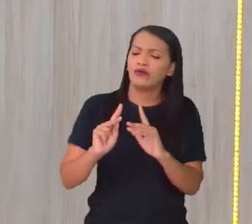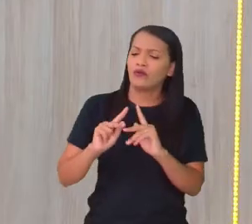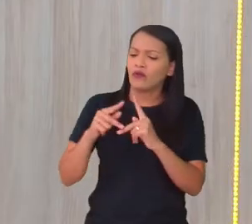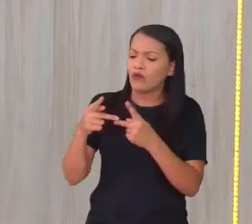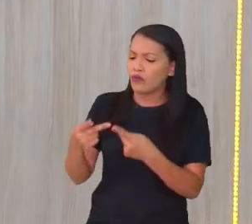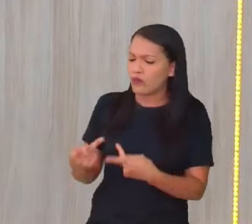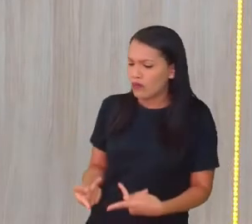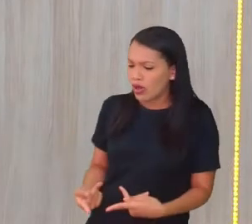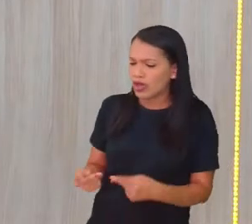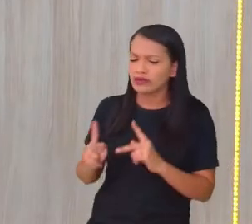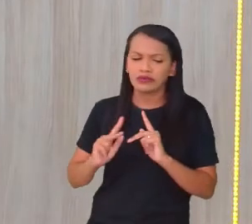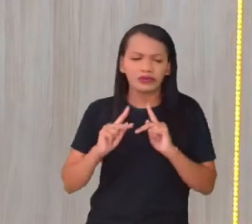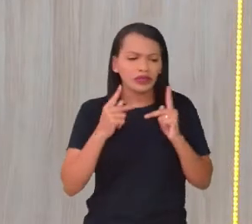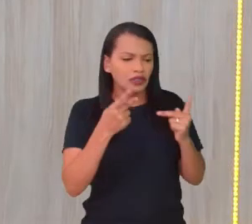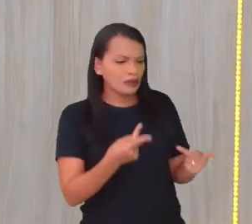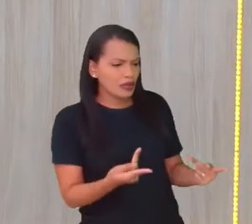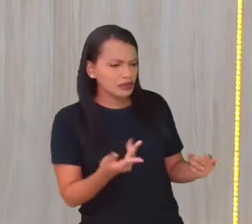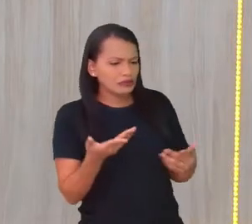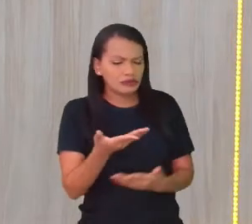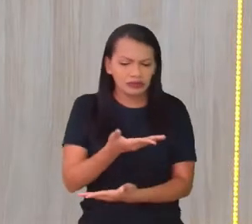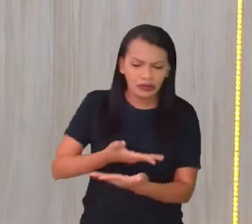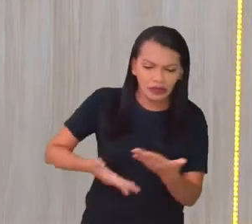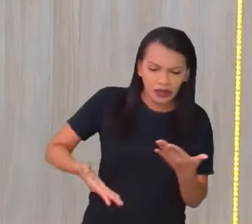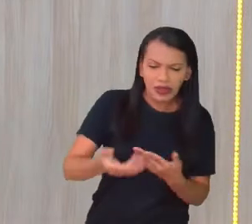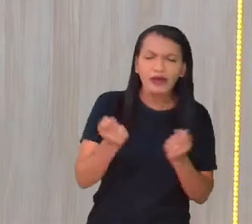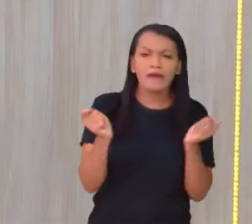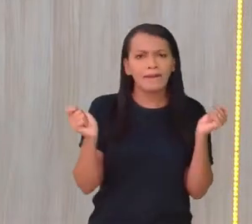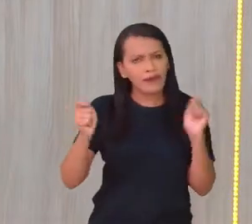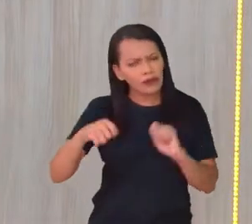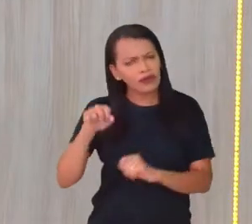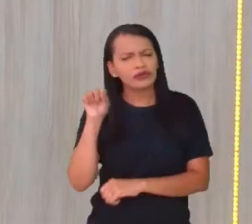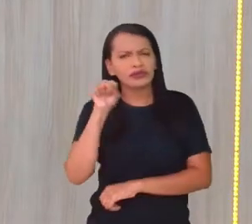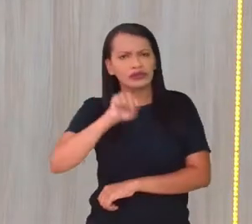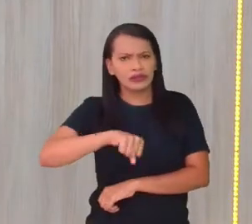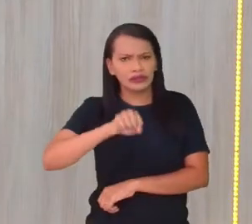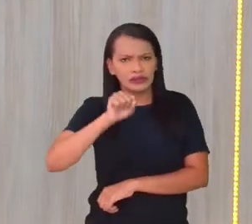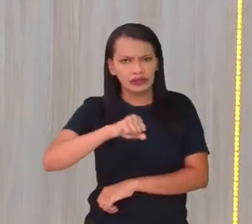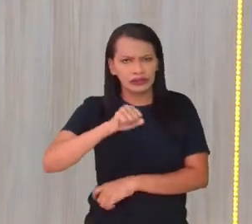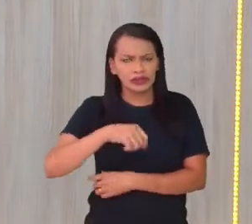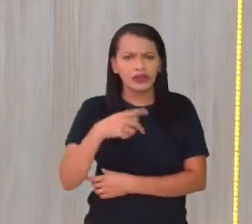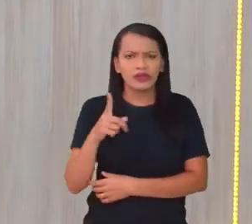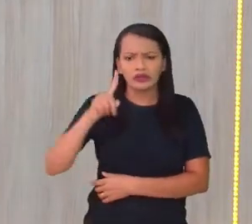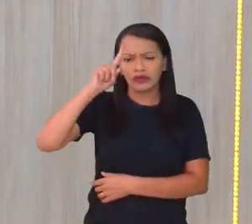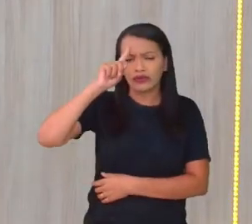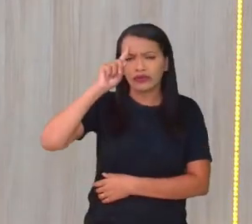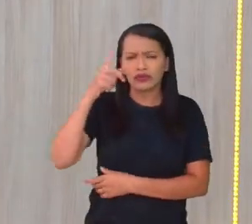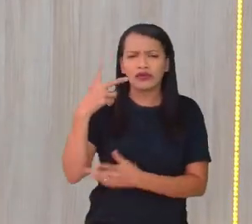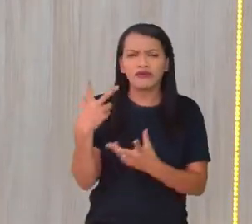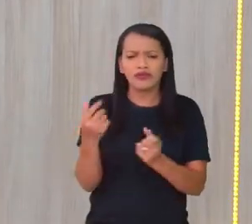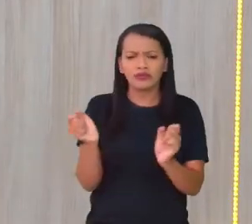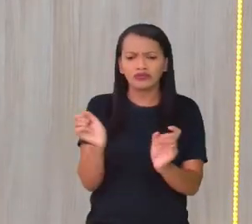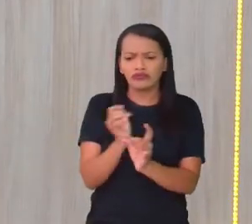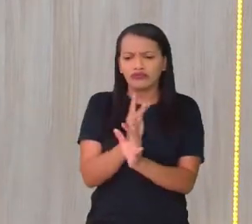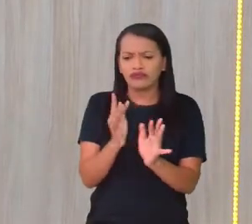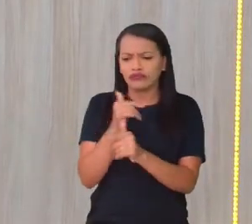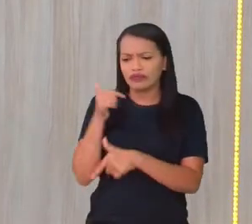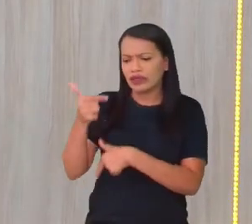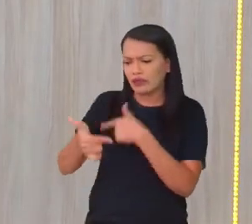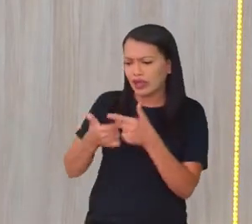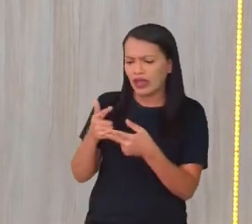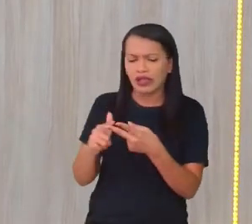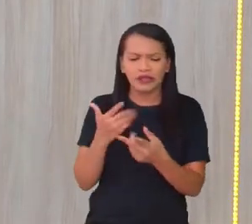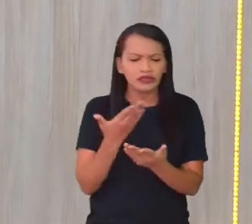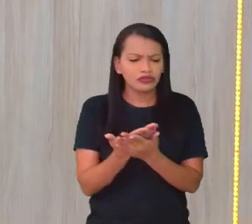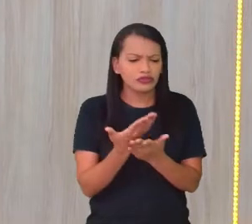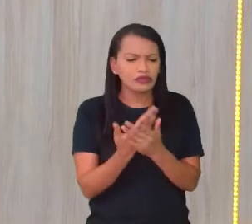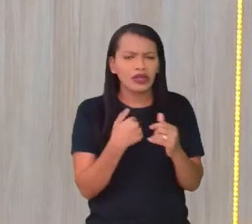para ser humano? Pode ser sim. A gente se desloca aí no cotidiano para trabalhar, para estudar, para